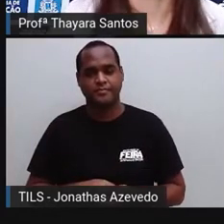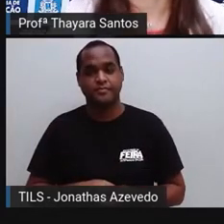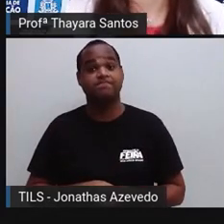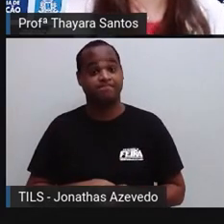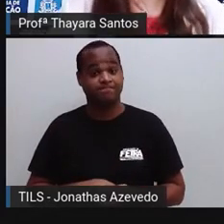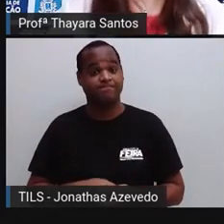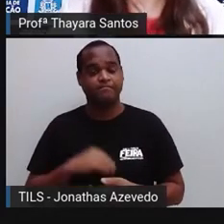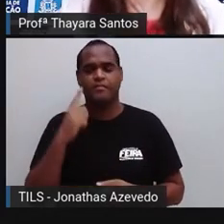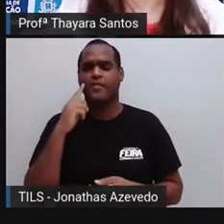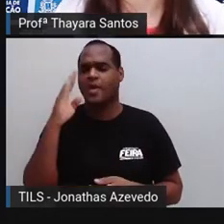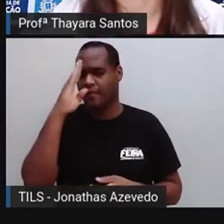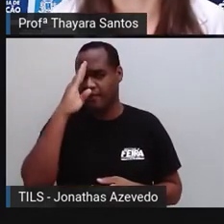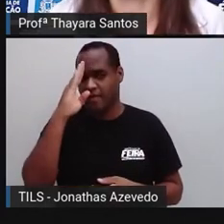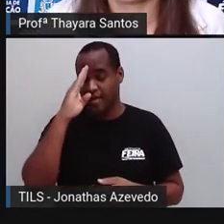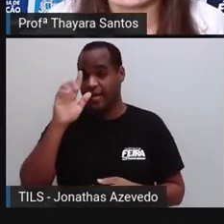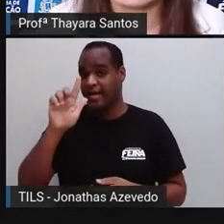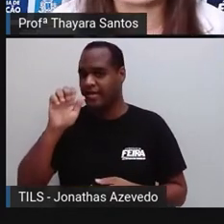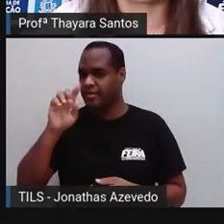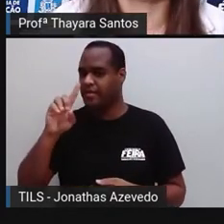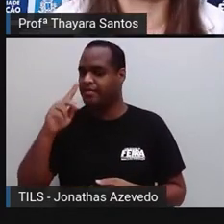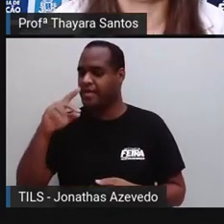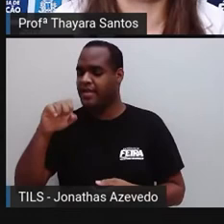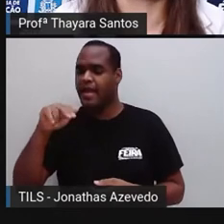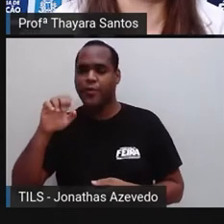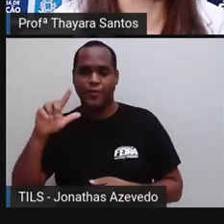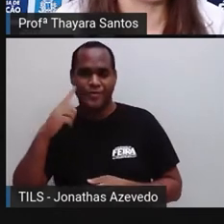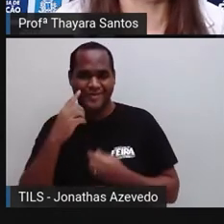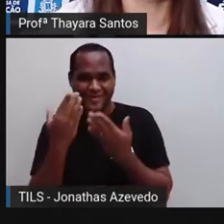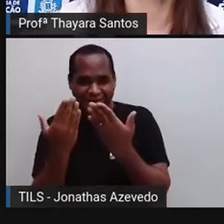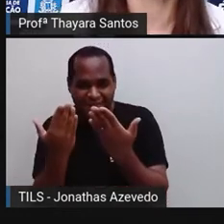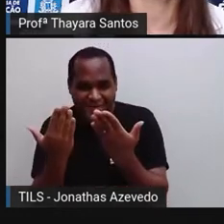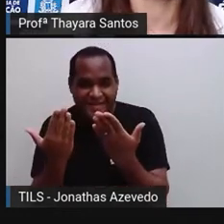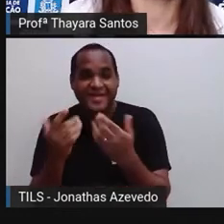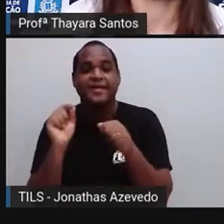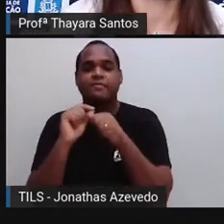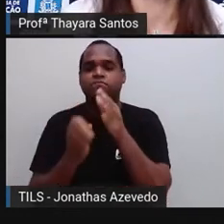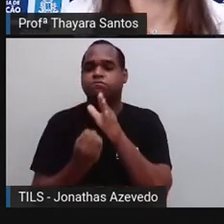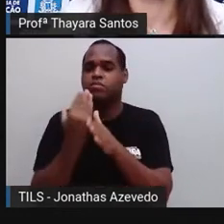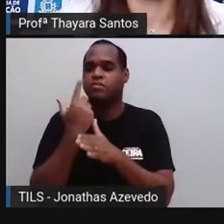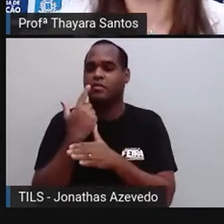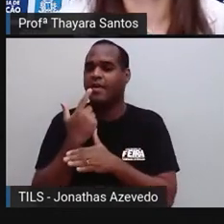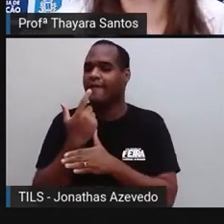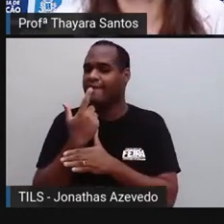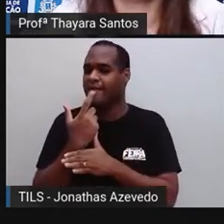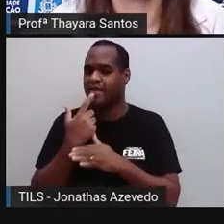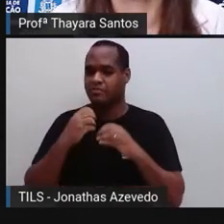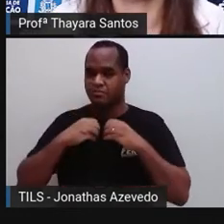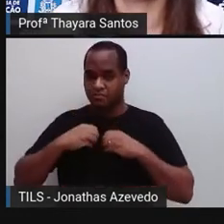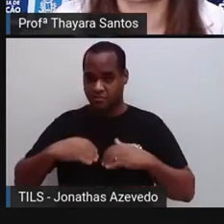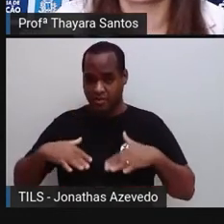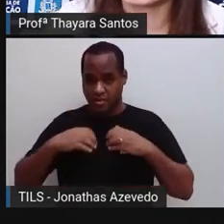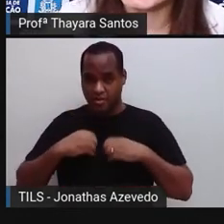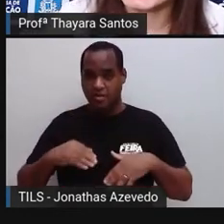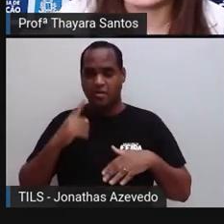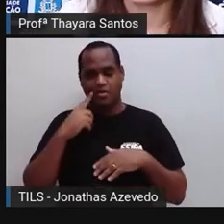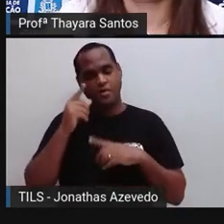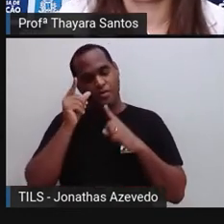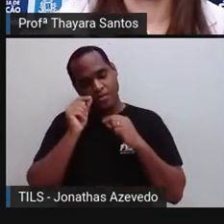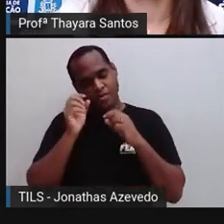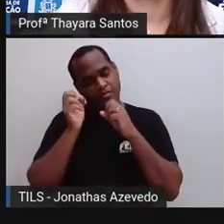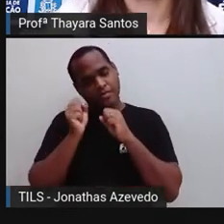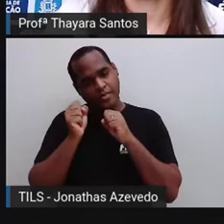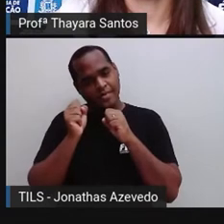A função da glândula pineal é secretar esse hormônio que a gente falou, é conhecido como hormônio do sono, que é a melatonina.